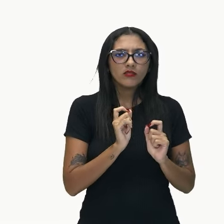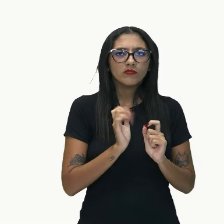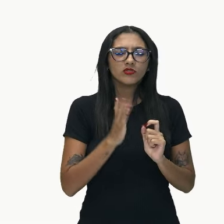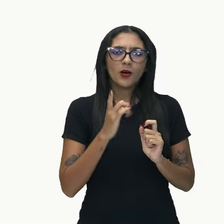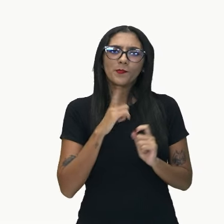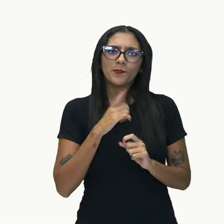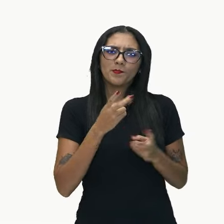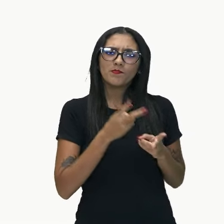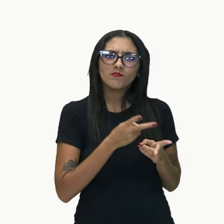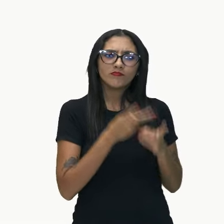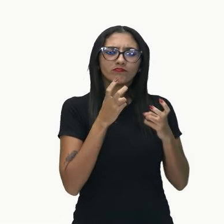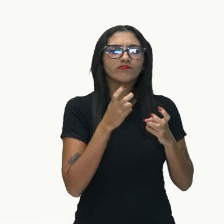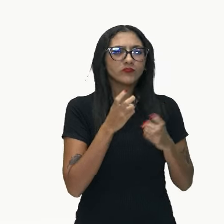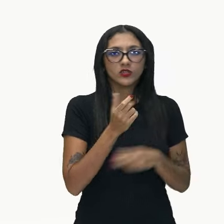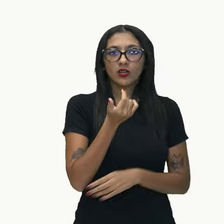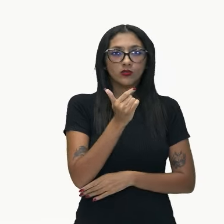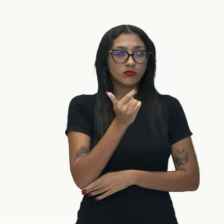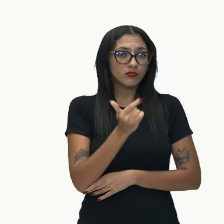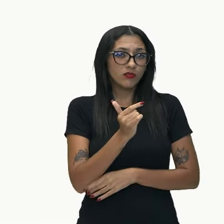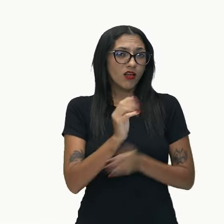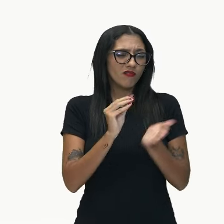que não tem aí